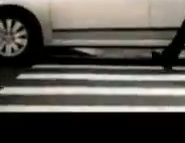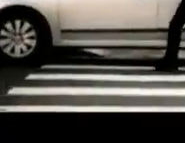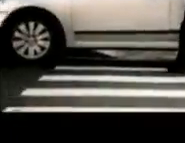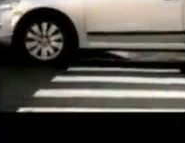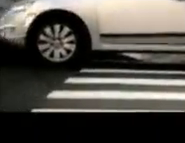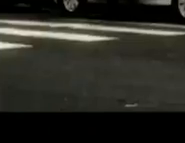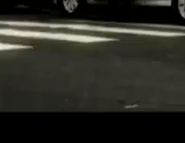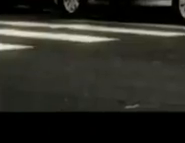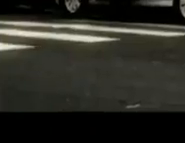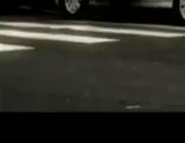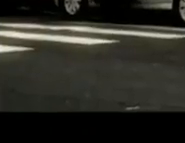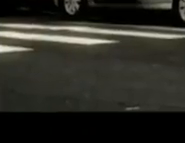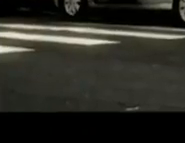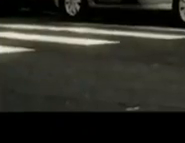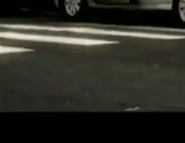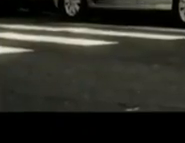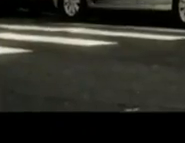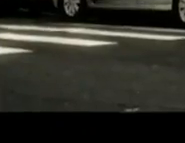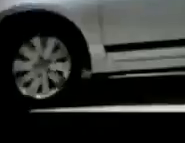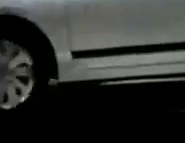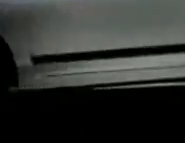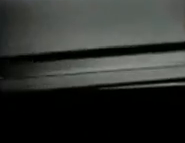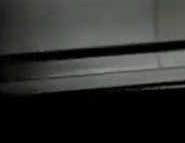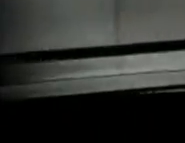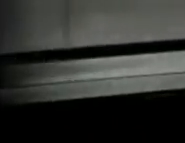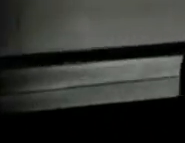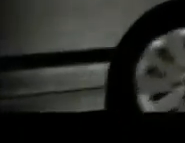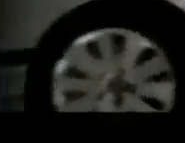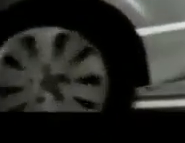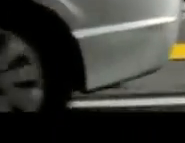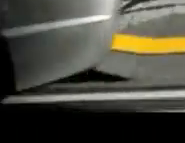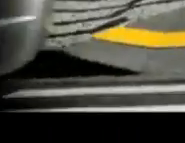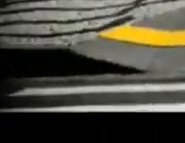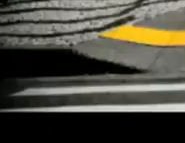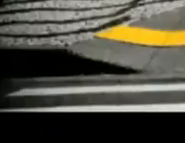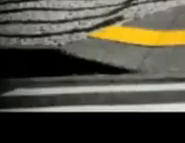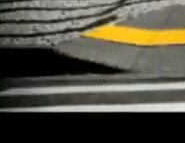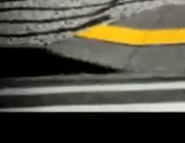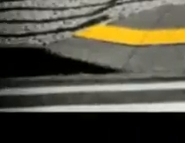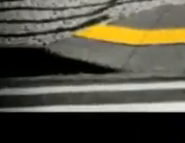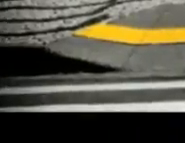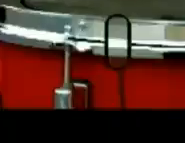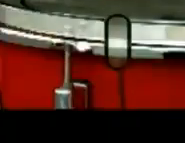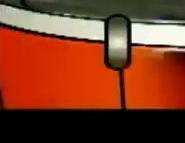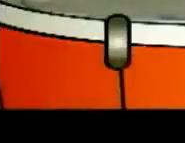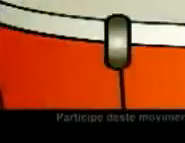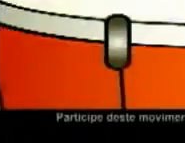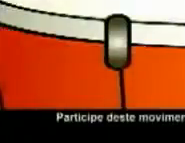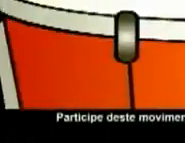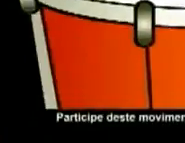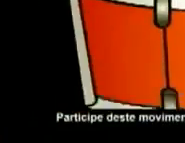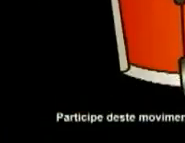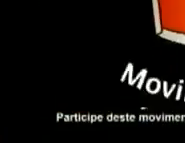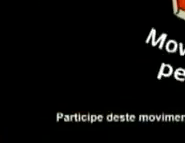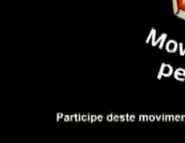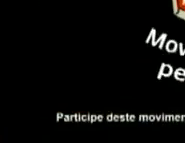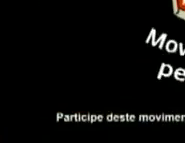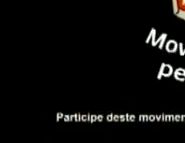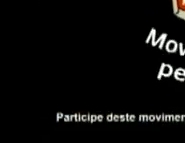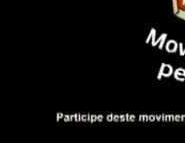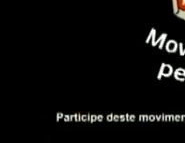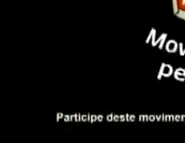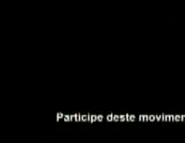A falta de respeito é uma deficiência grave. A VAP está se multiplicando pelo Brasil para levar mais